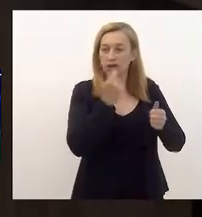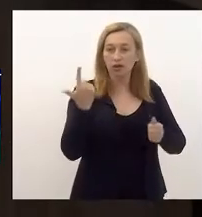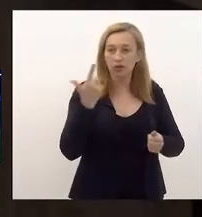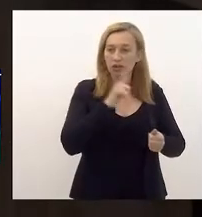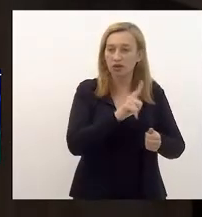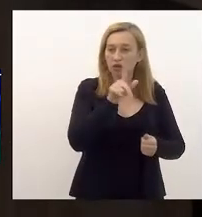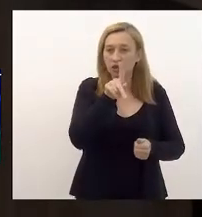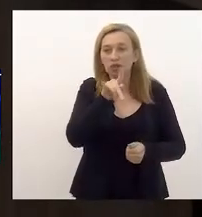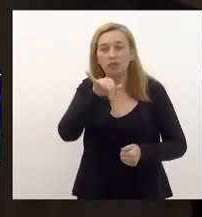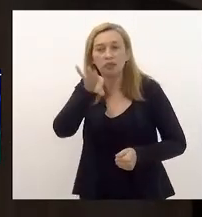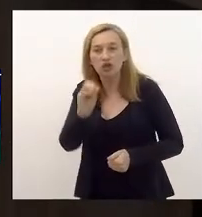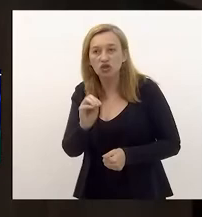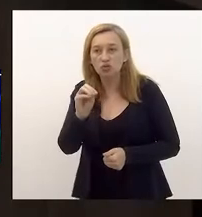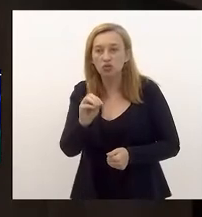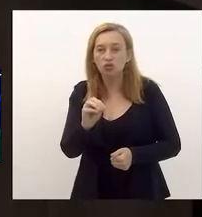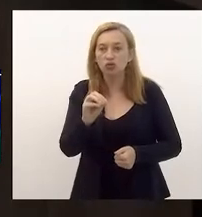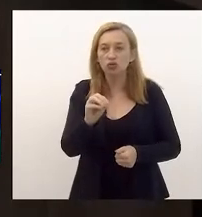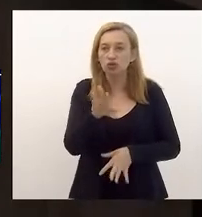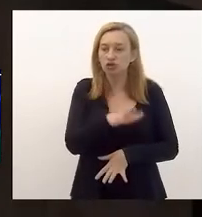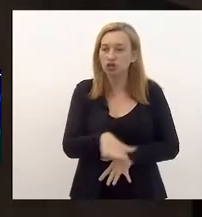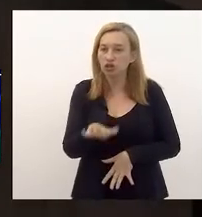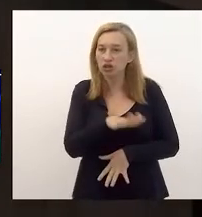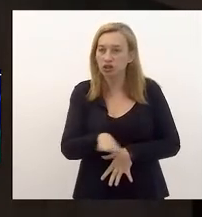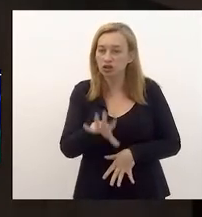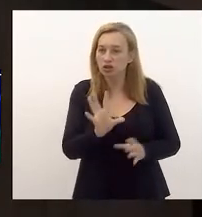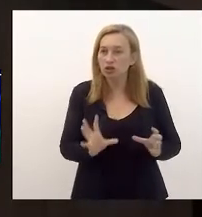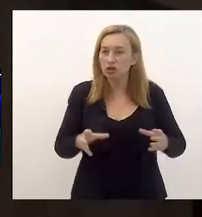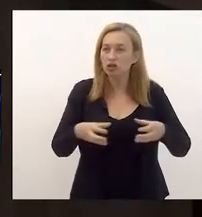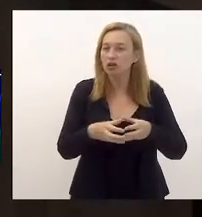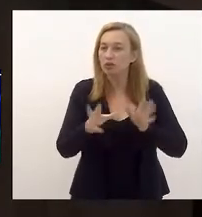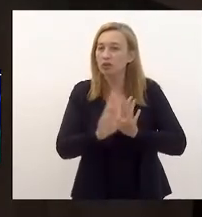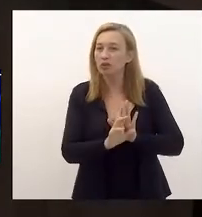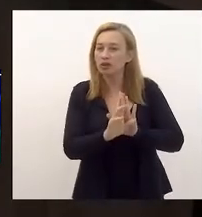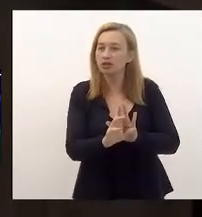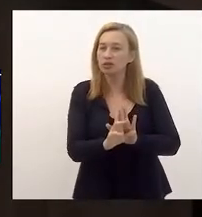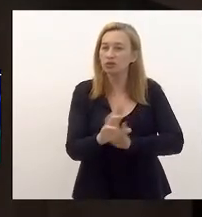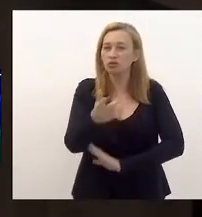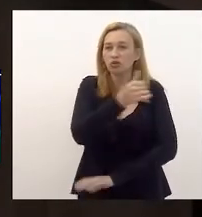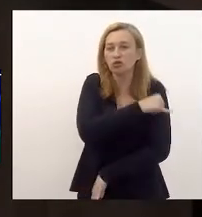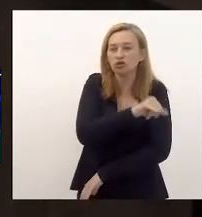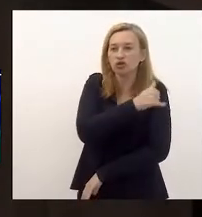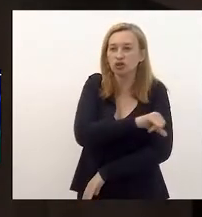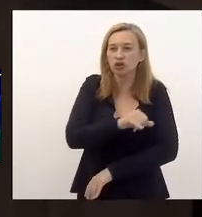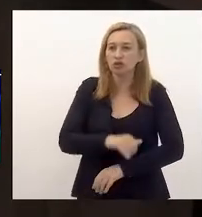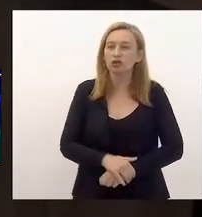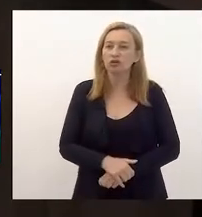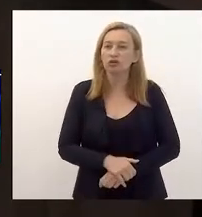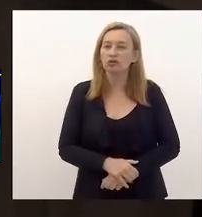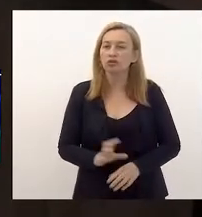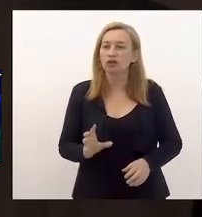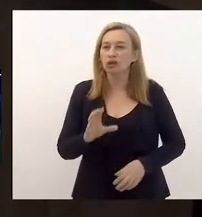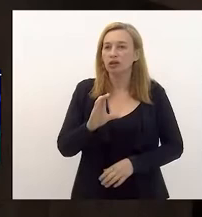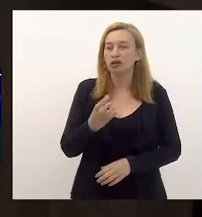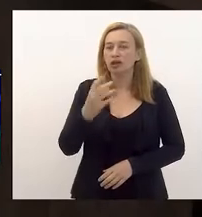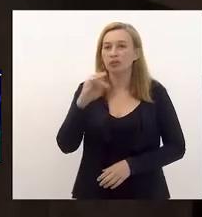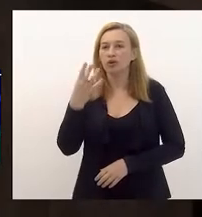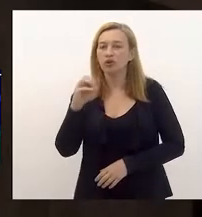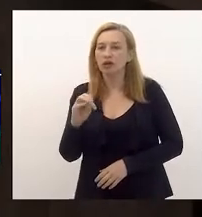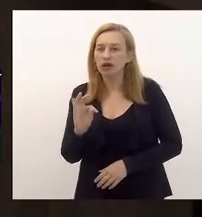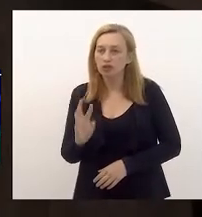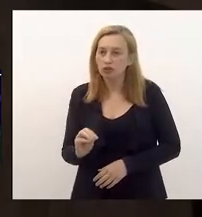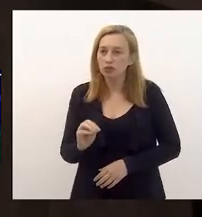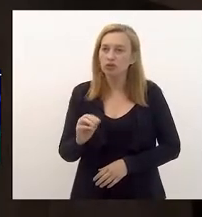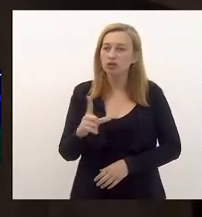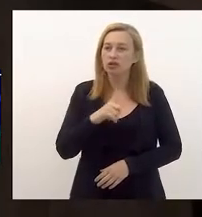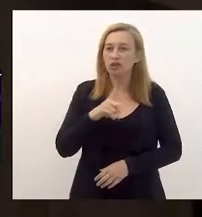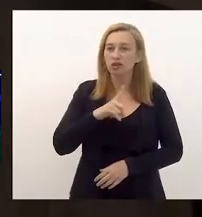juvenil por equipe, representando o Rio de Janeiro no campeonato que teve em Curitiba